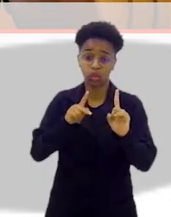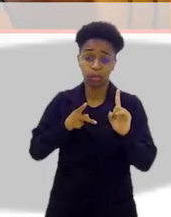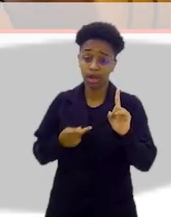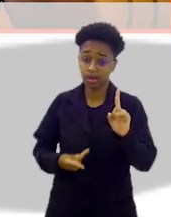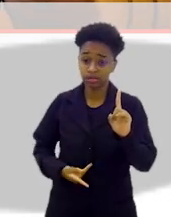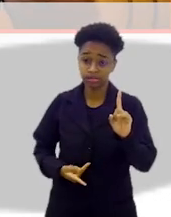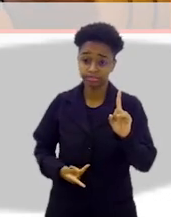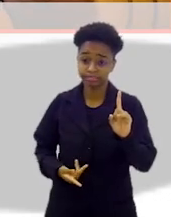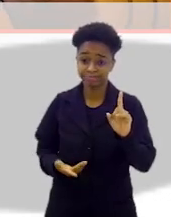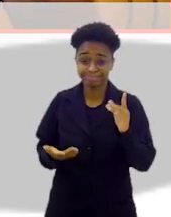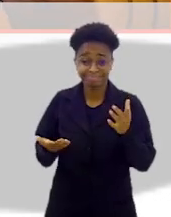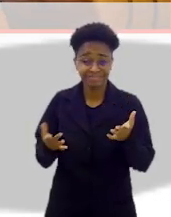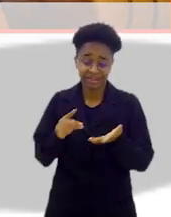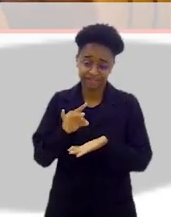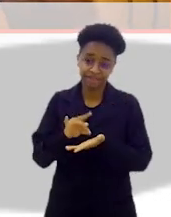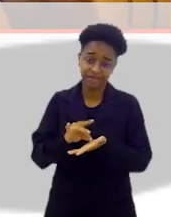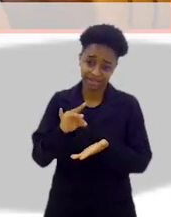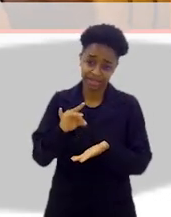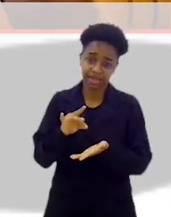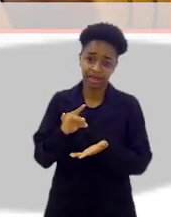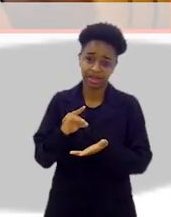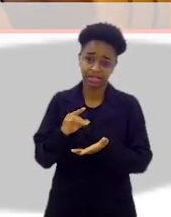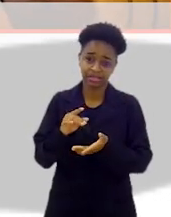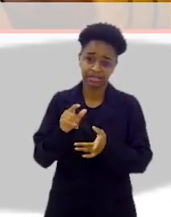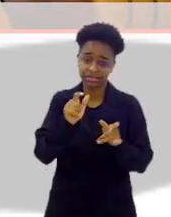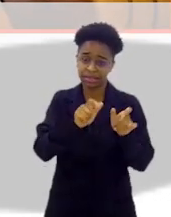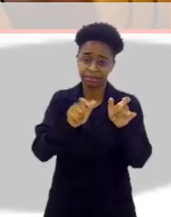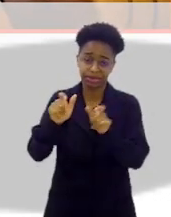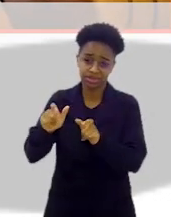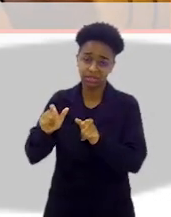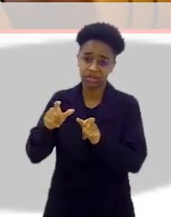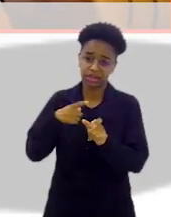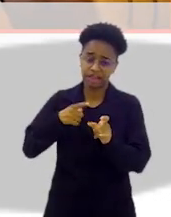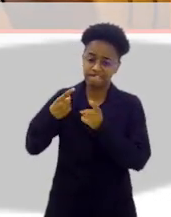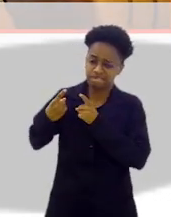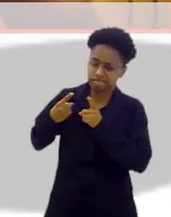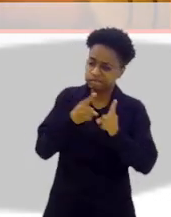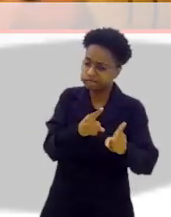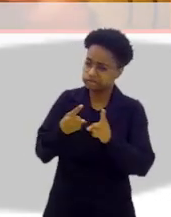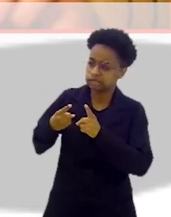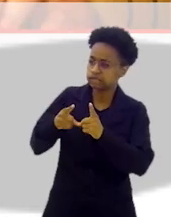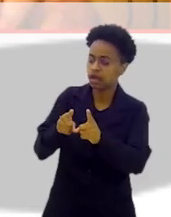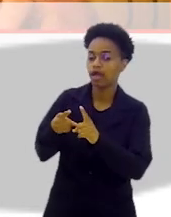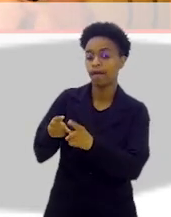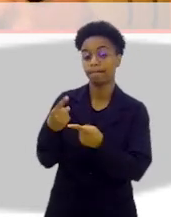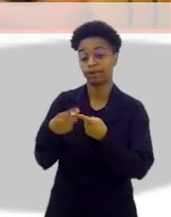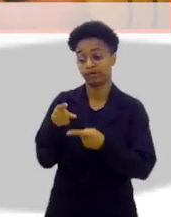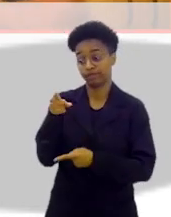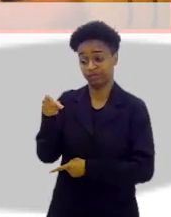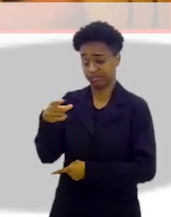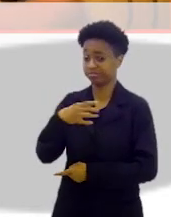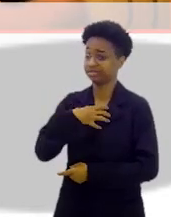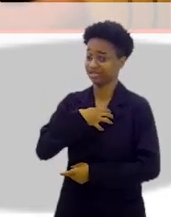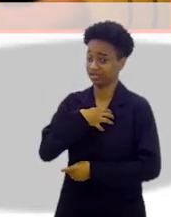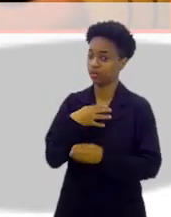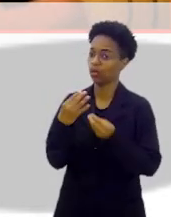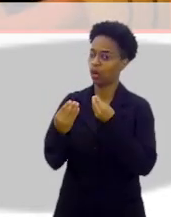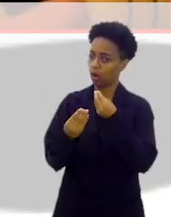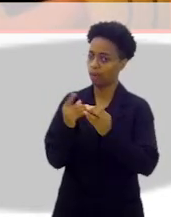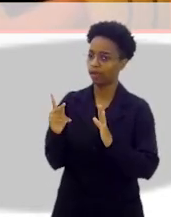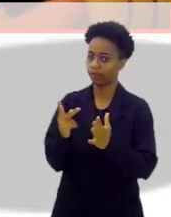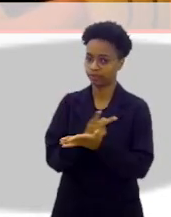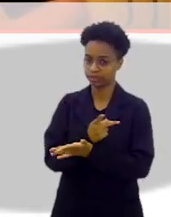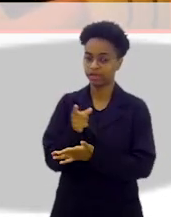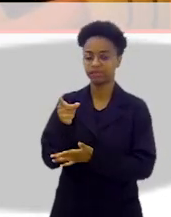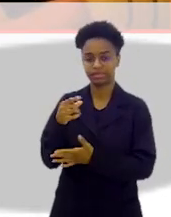existe um ser humano, né? E eles ficam realmente muito... Eles são muito atingidos. Afinal de contas, você próprio, Humberto, sentiu na sua